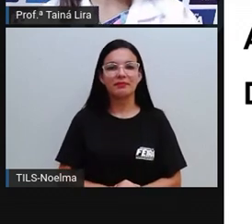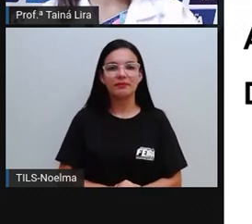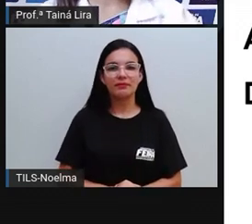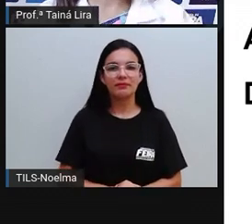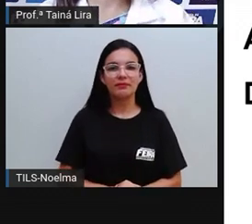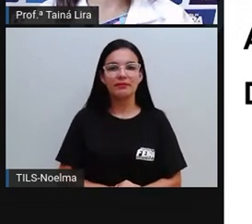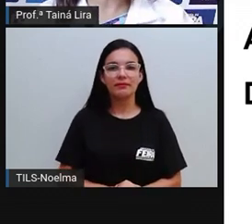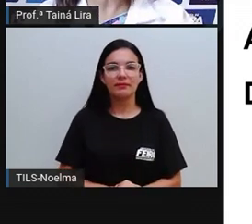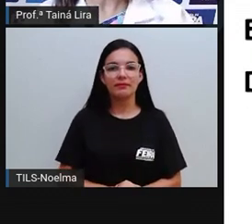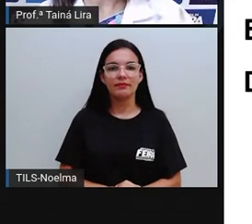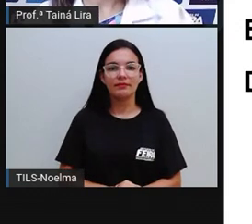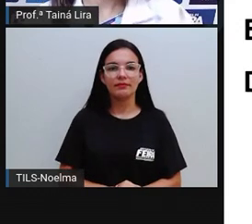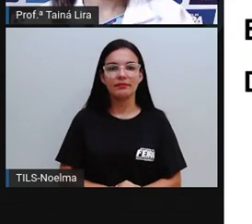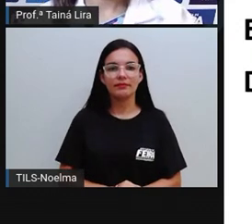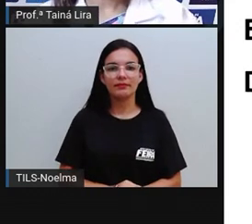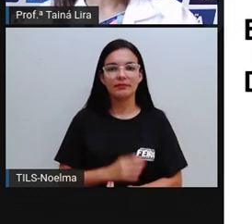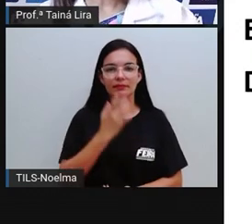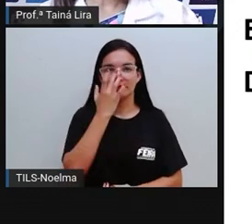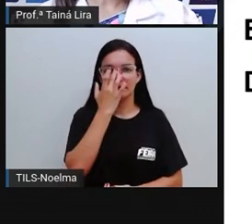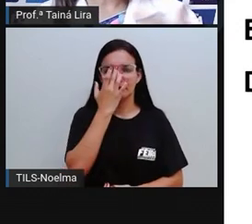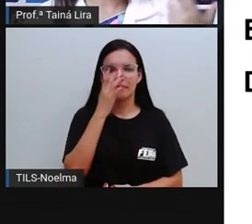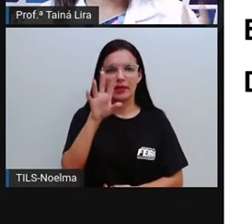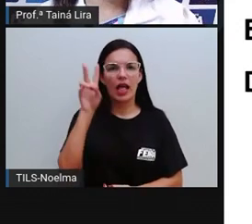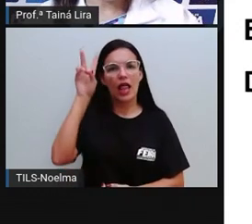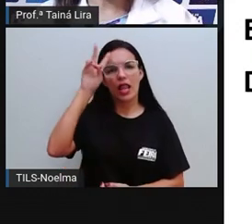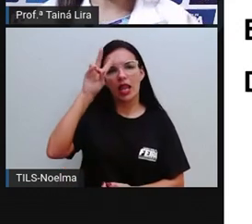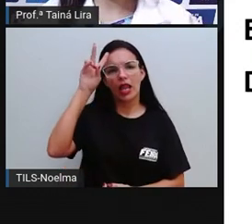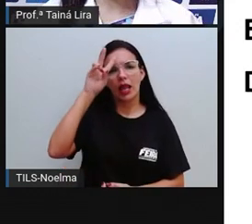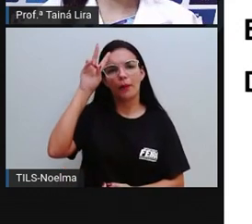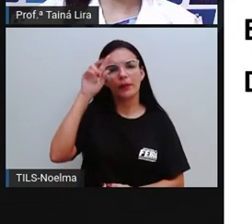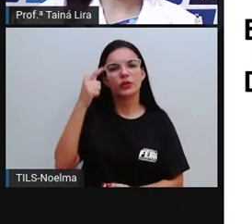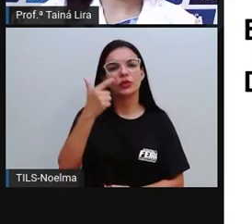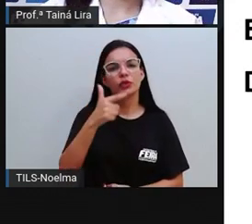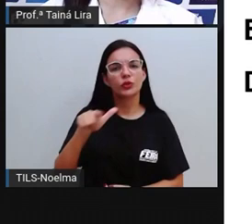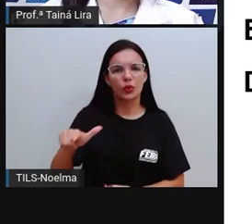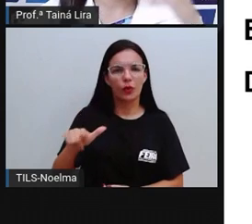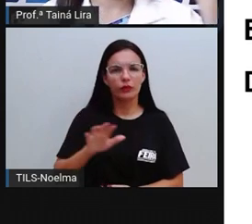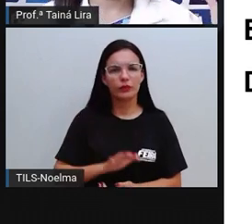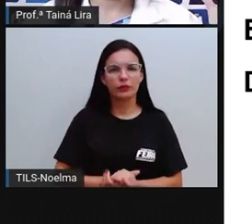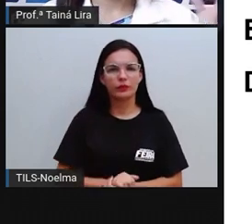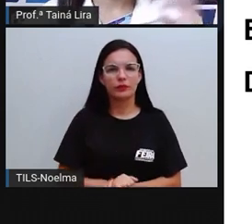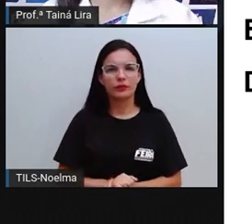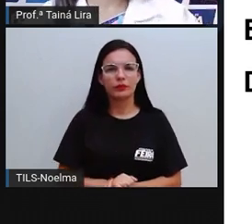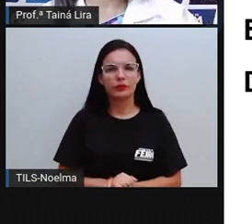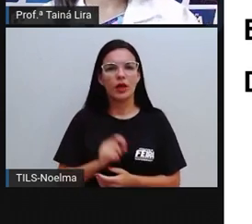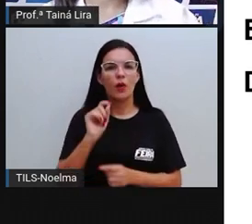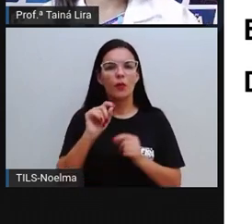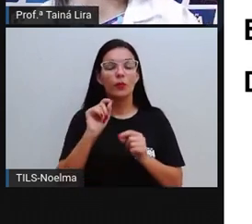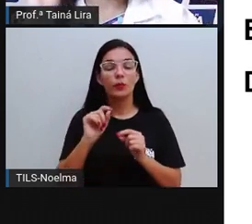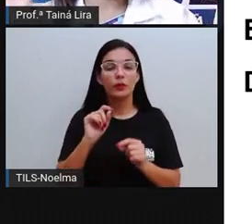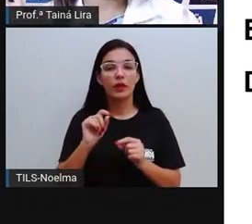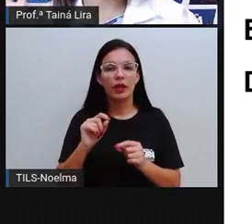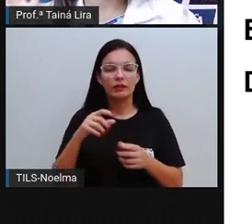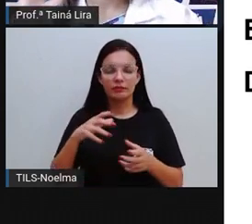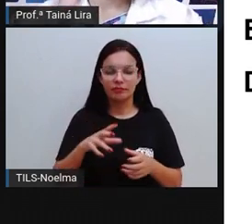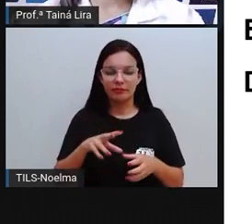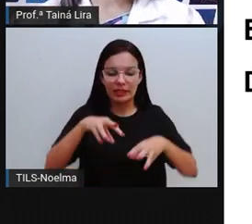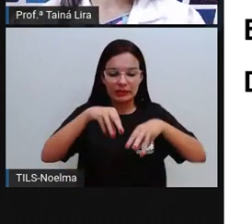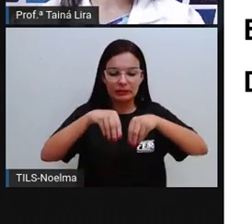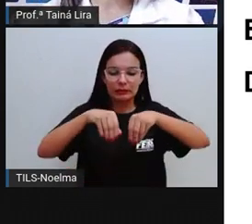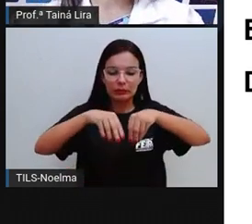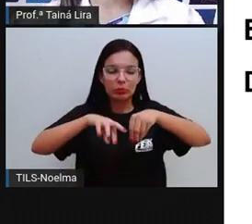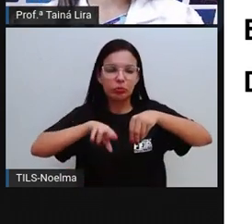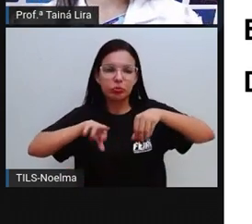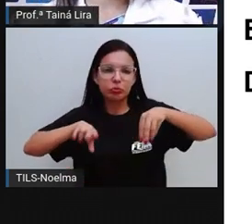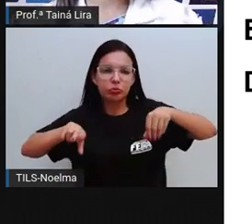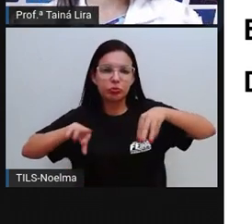continuar, tá bom? E relembrando, PRO, mas a senhora tá falando aí de extrativismo, tá